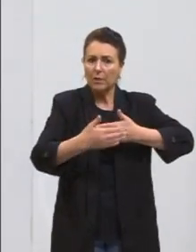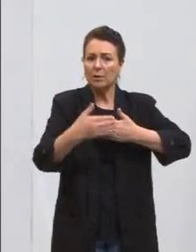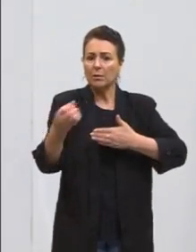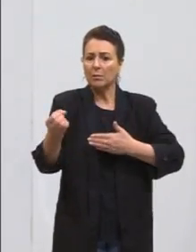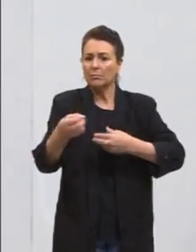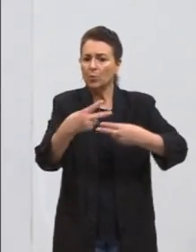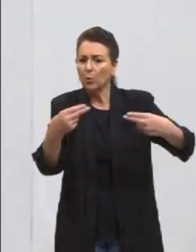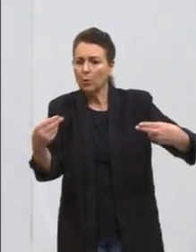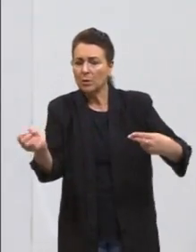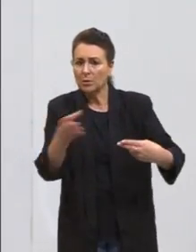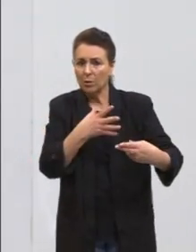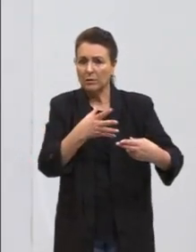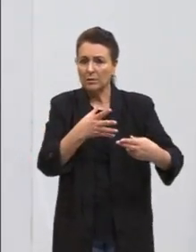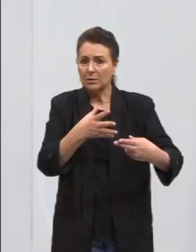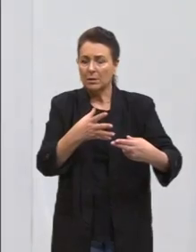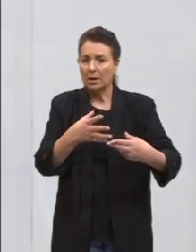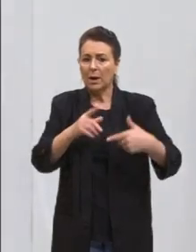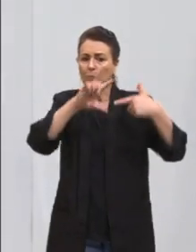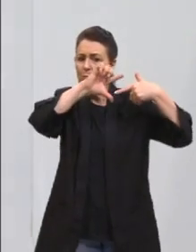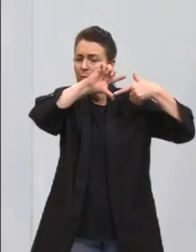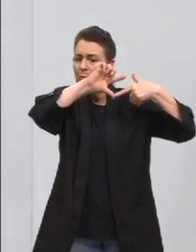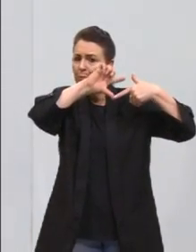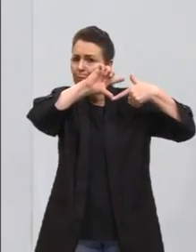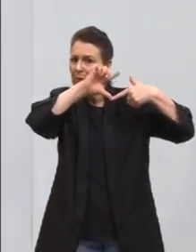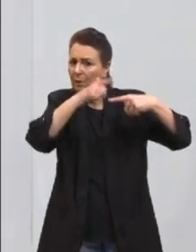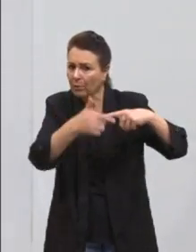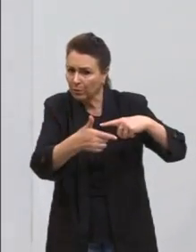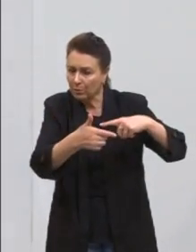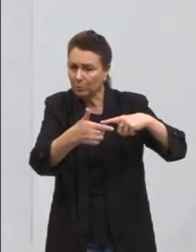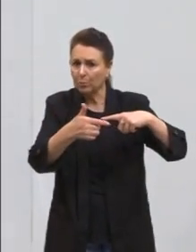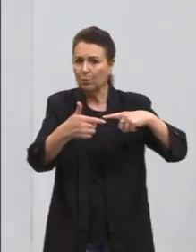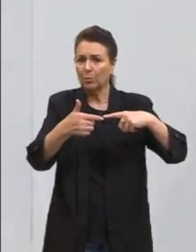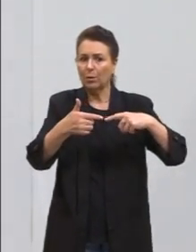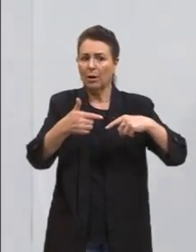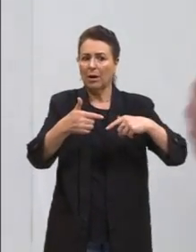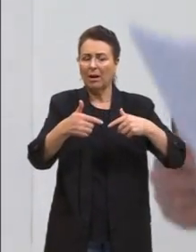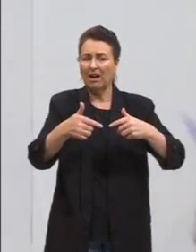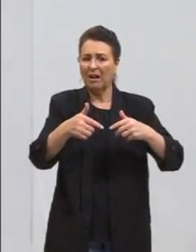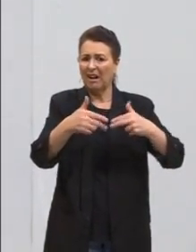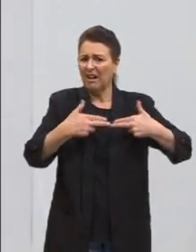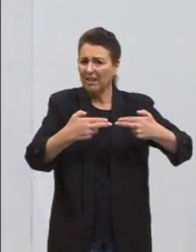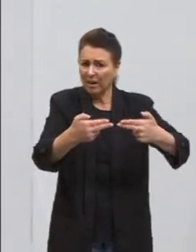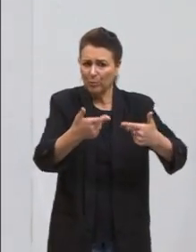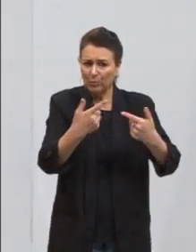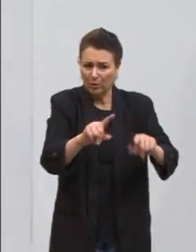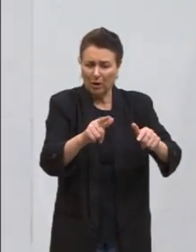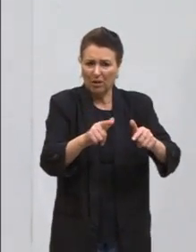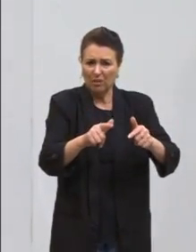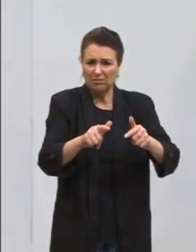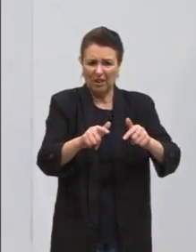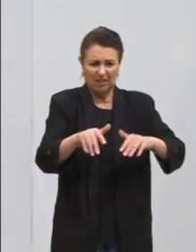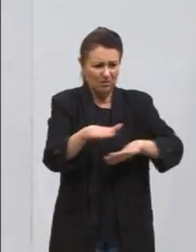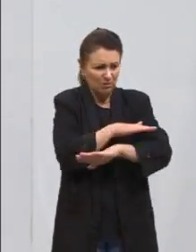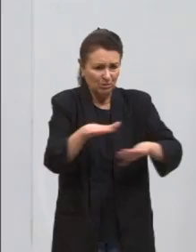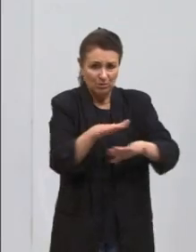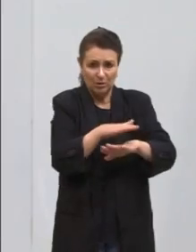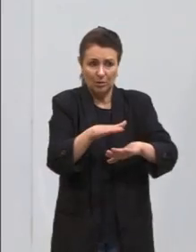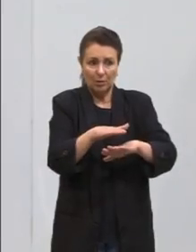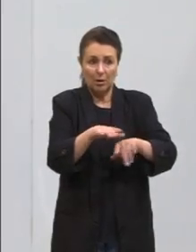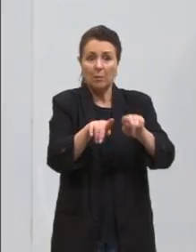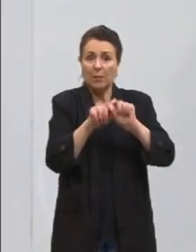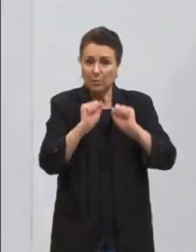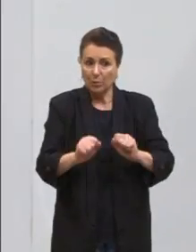Então, esse paradoxo. Toda destruição que a guerra traz, mas ela pode desenvolver algum medicamento. Enfim.